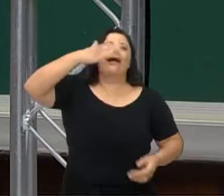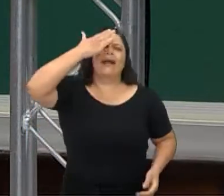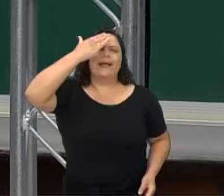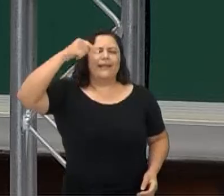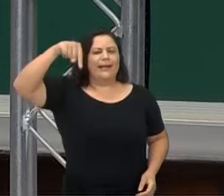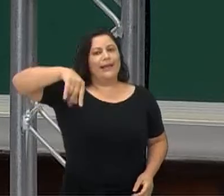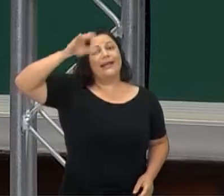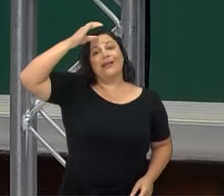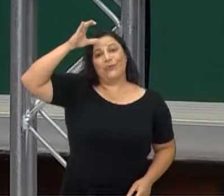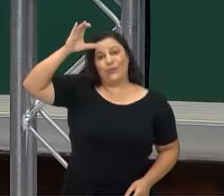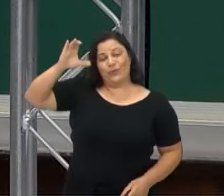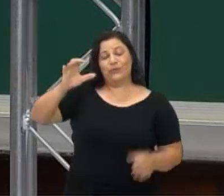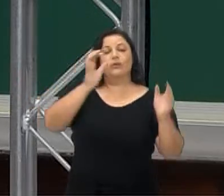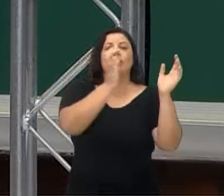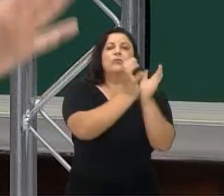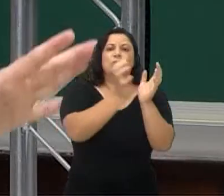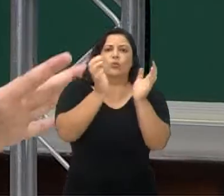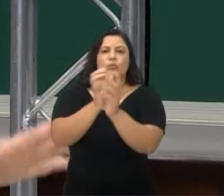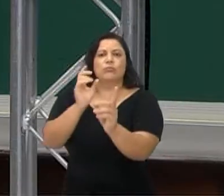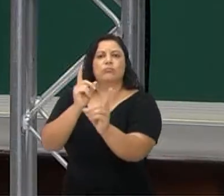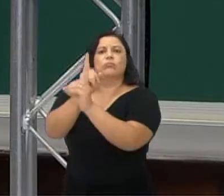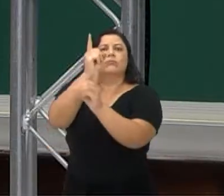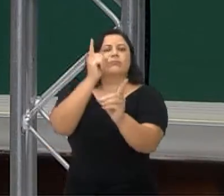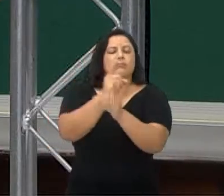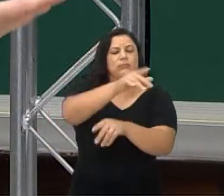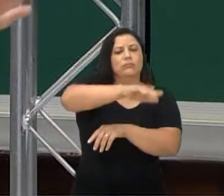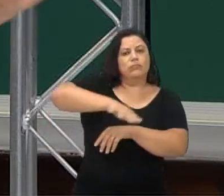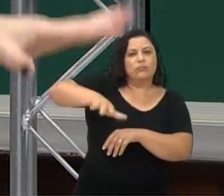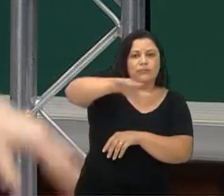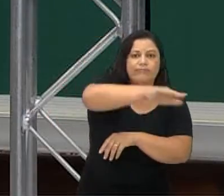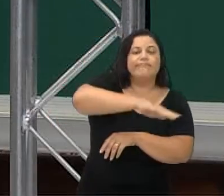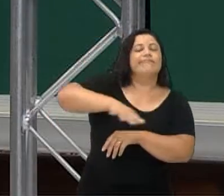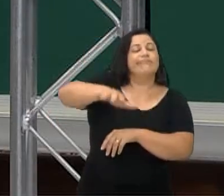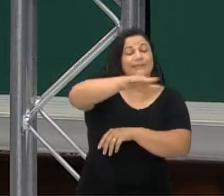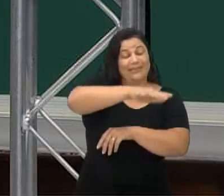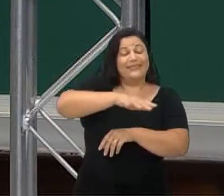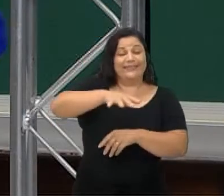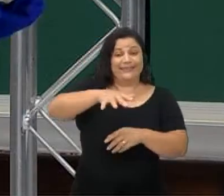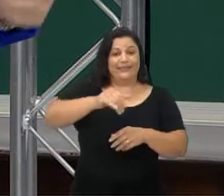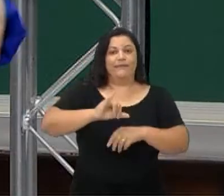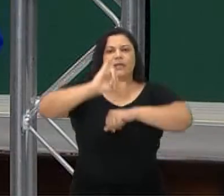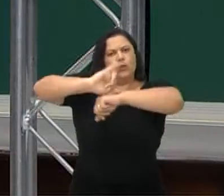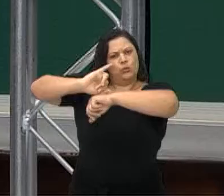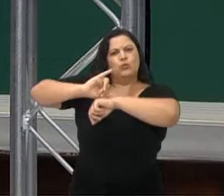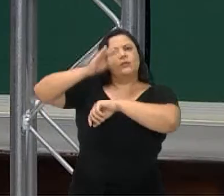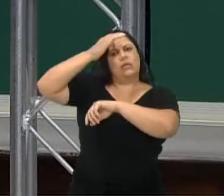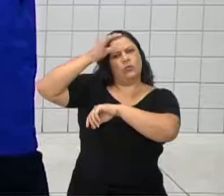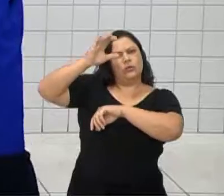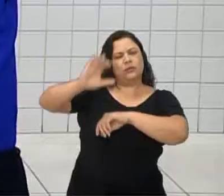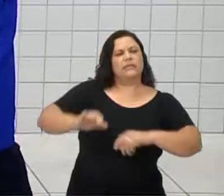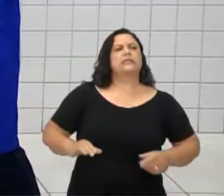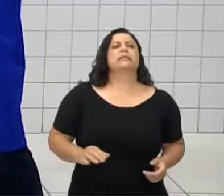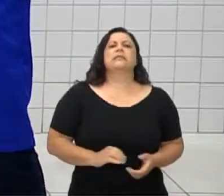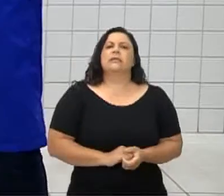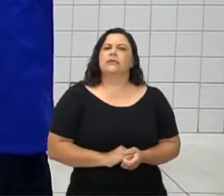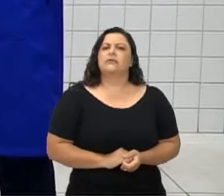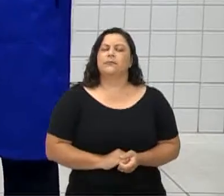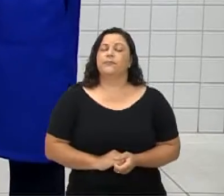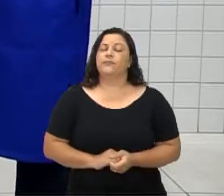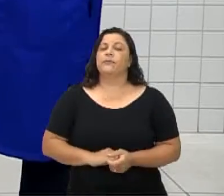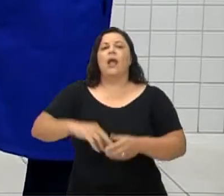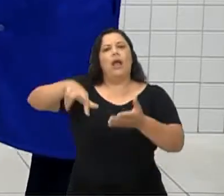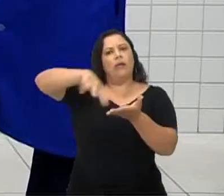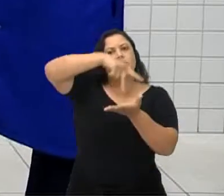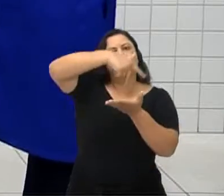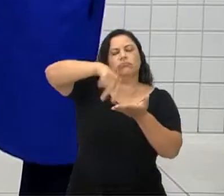vários grupos que se encontram em um determinado espaço mais localizado no centro da cidade. Você sabia disso, professor? E fazem